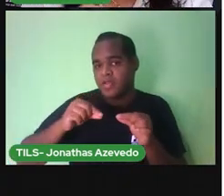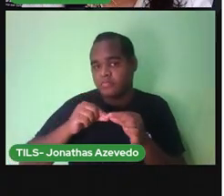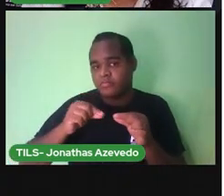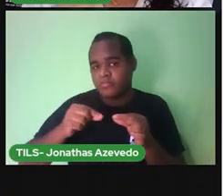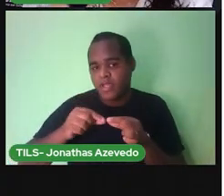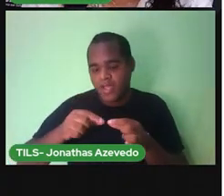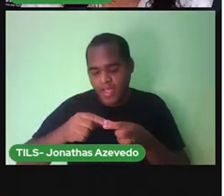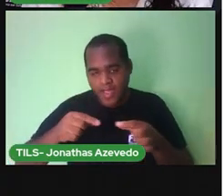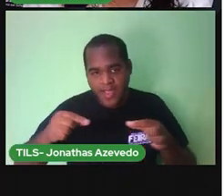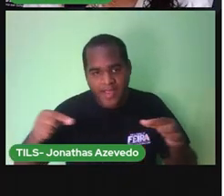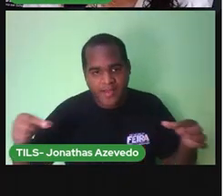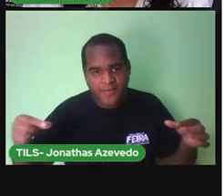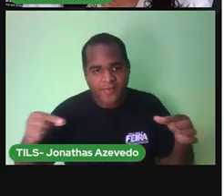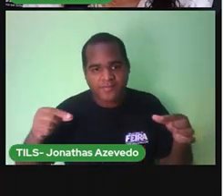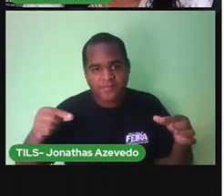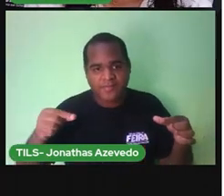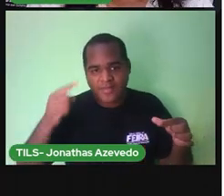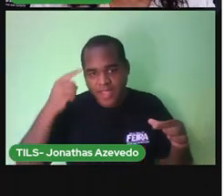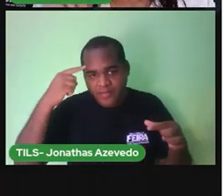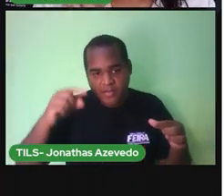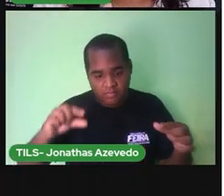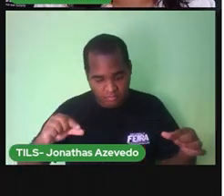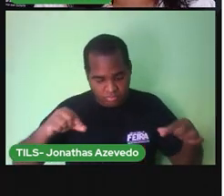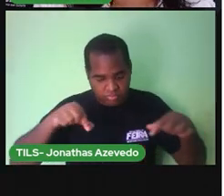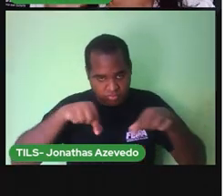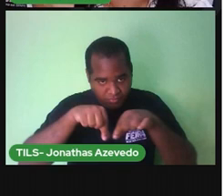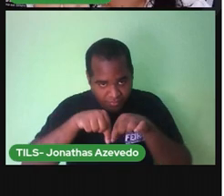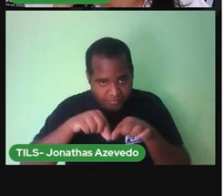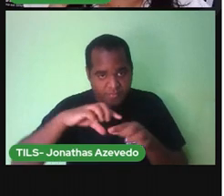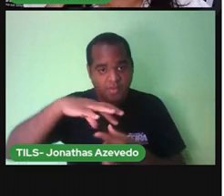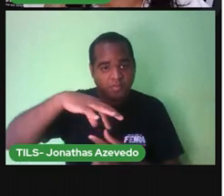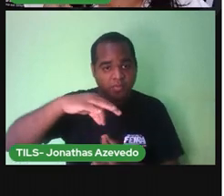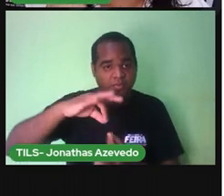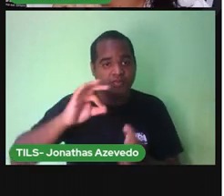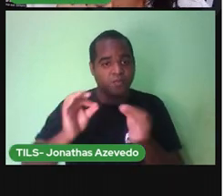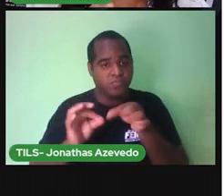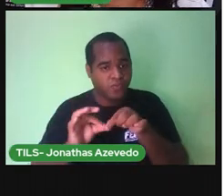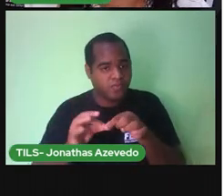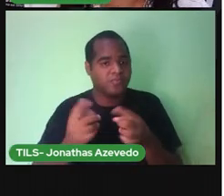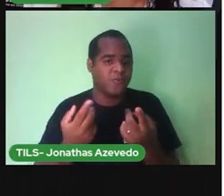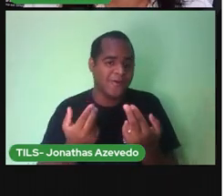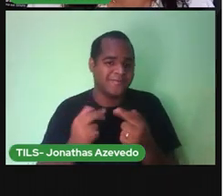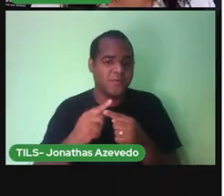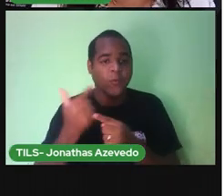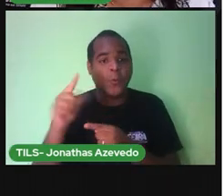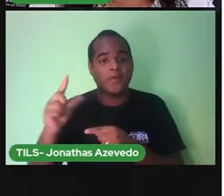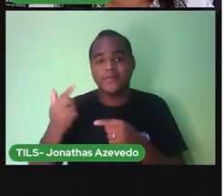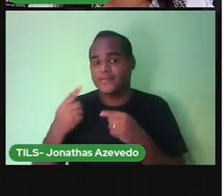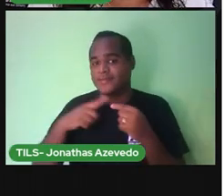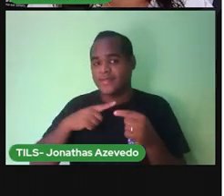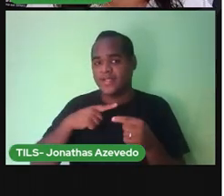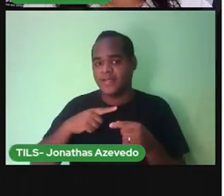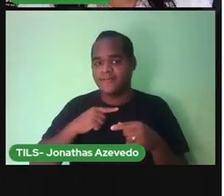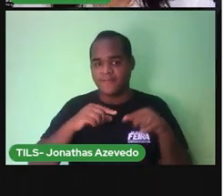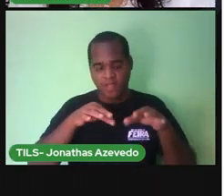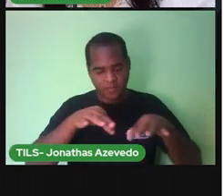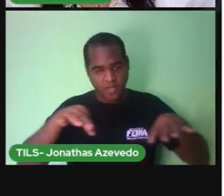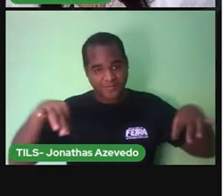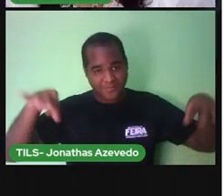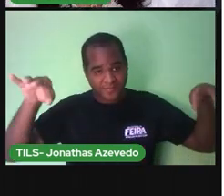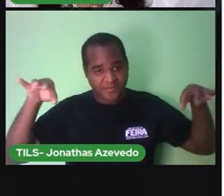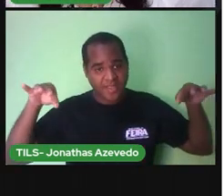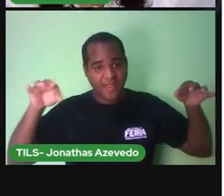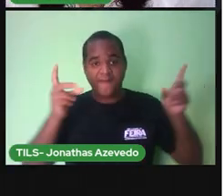Aquela que dobra Como uma sanfona Também Nas lojas De tecido Existe um metro Do vendedor